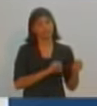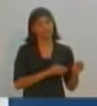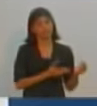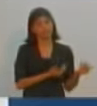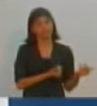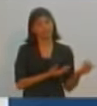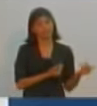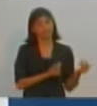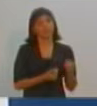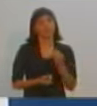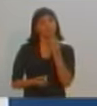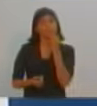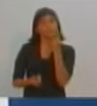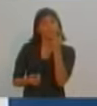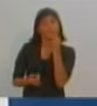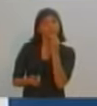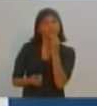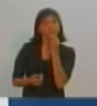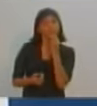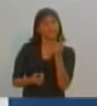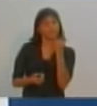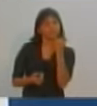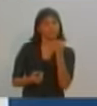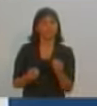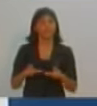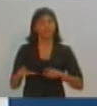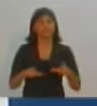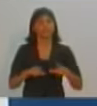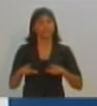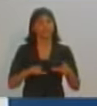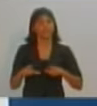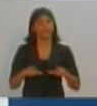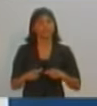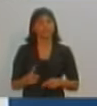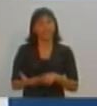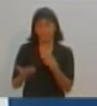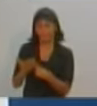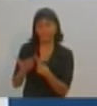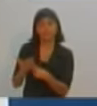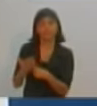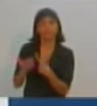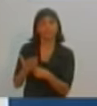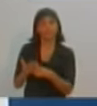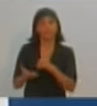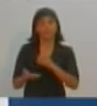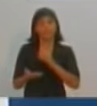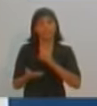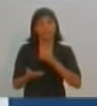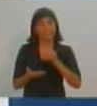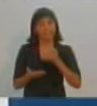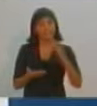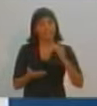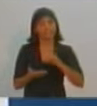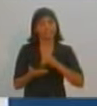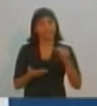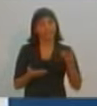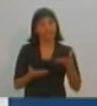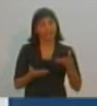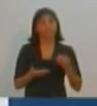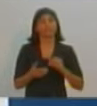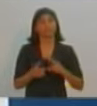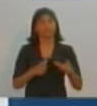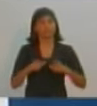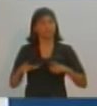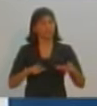primeira oportunidade, o primeiro emprego. Então, esse é mais um compromisso do pessoal de criar empresas, criar emprego e